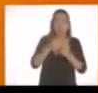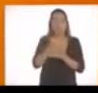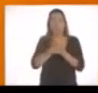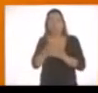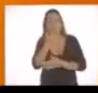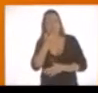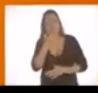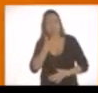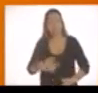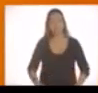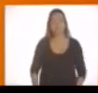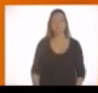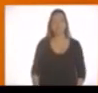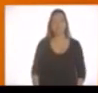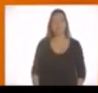vai mais faltar médico nem medicamento.